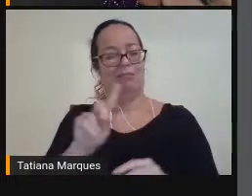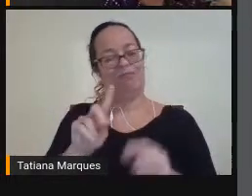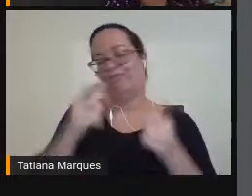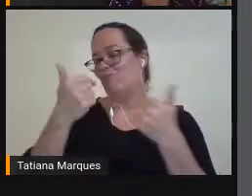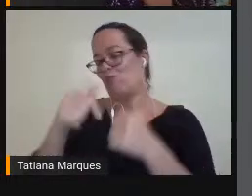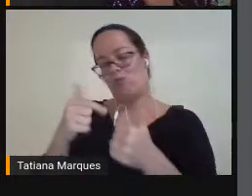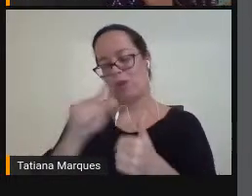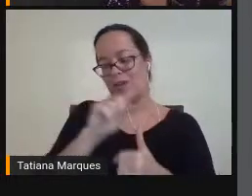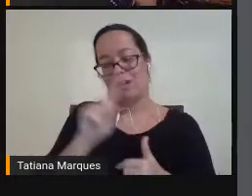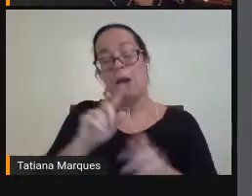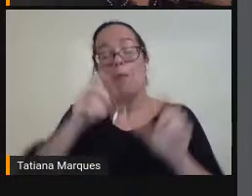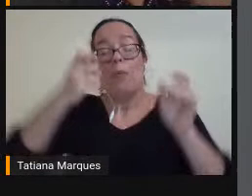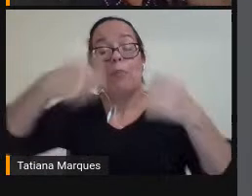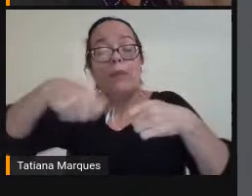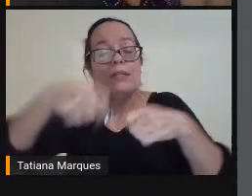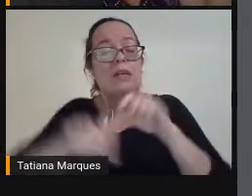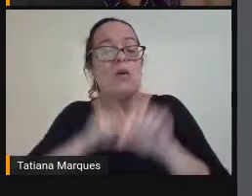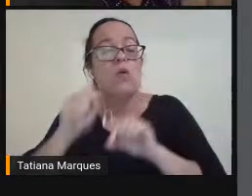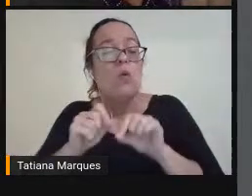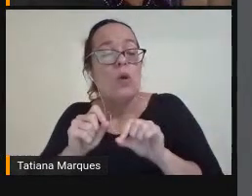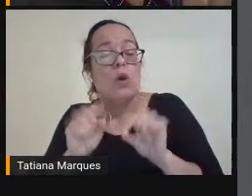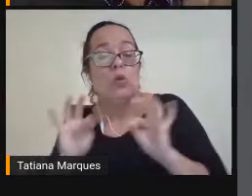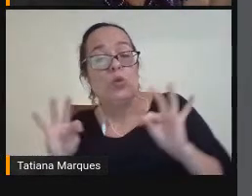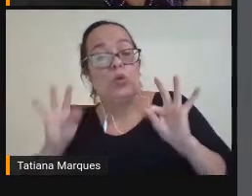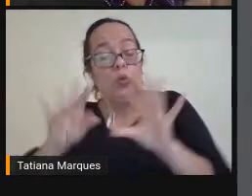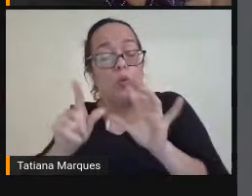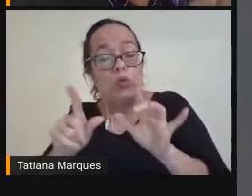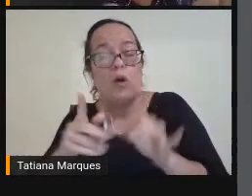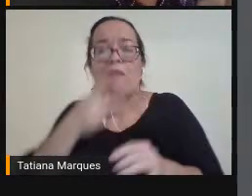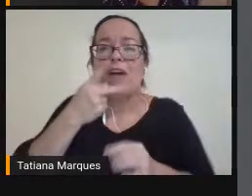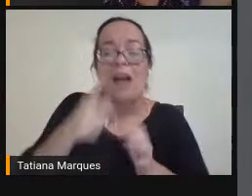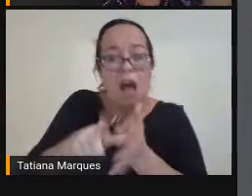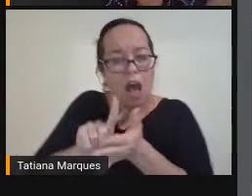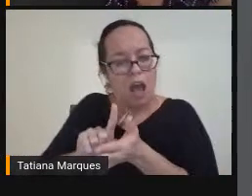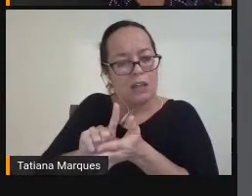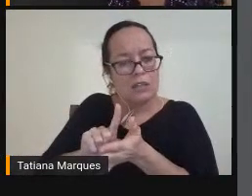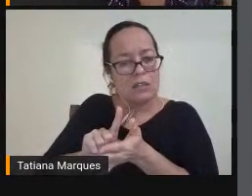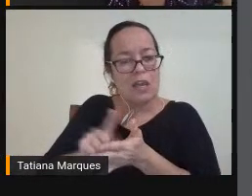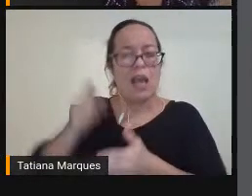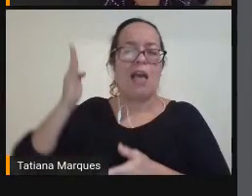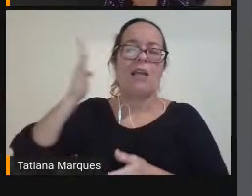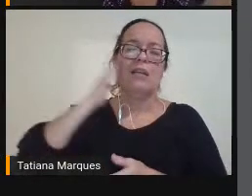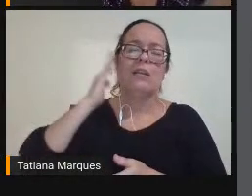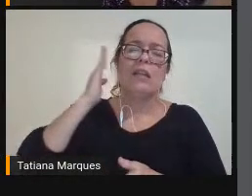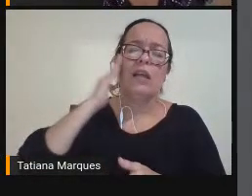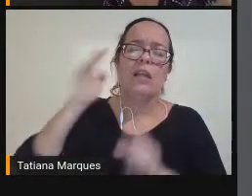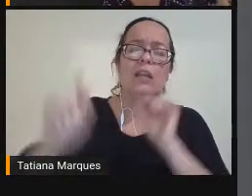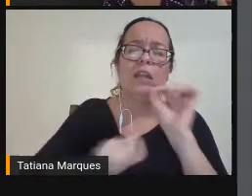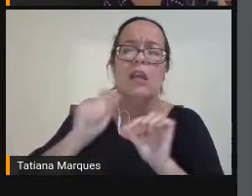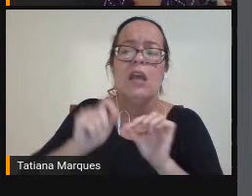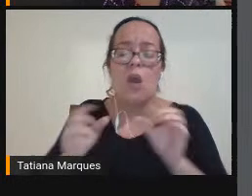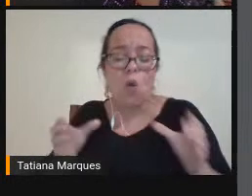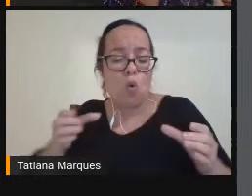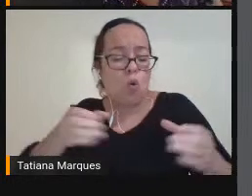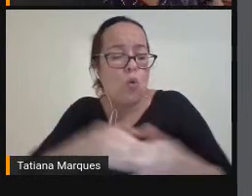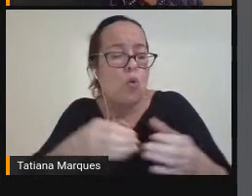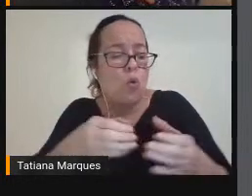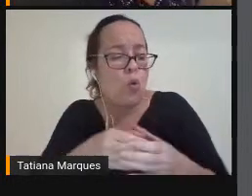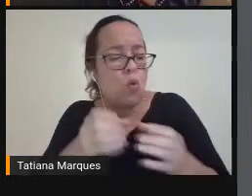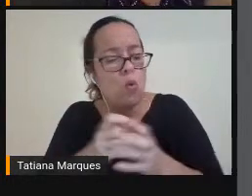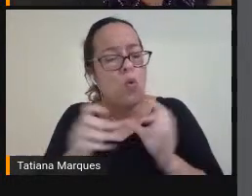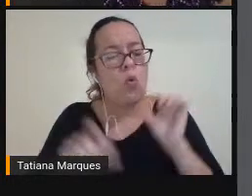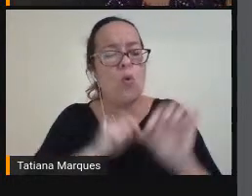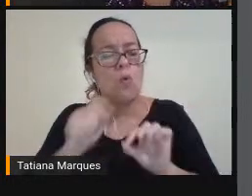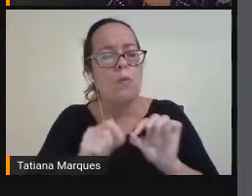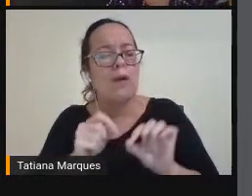Porque requer Tudo aquilo Que a gente Falou antes Um entendimento De que grupo É este